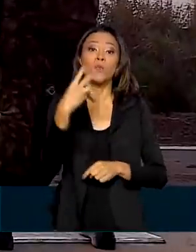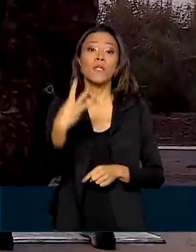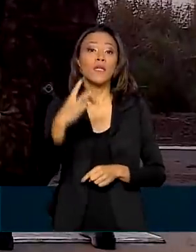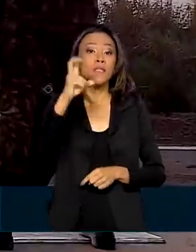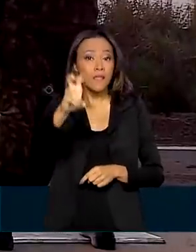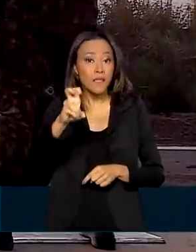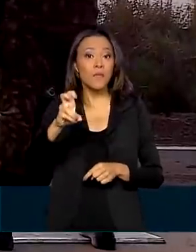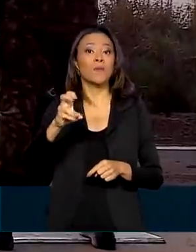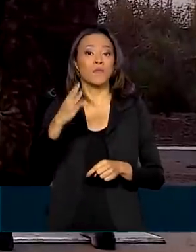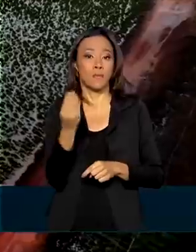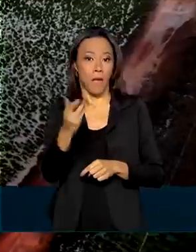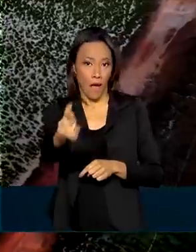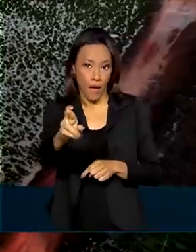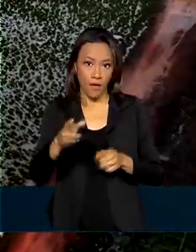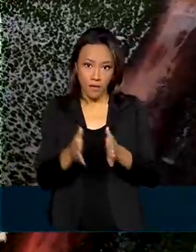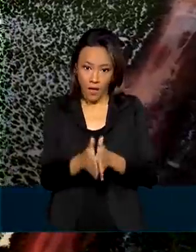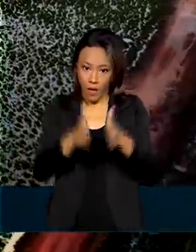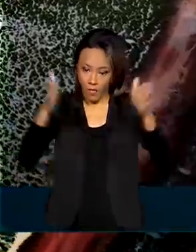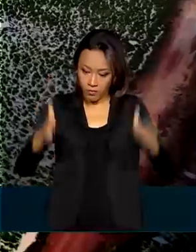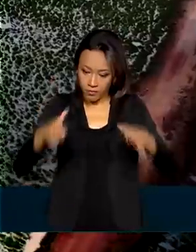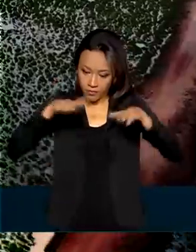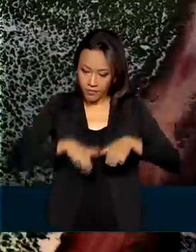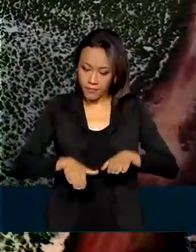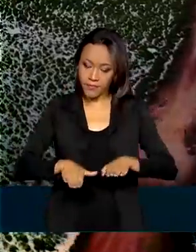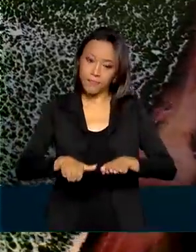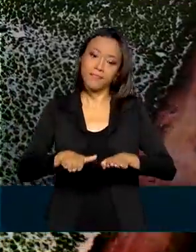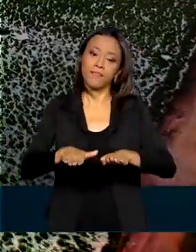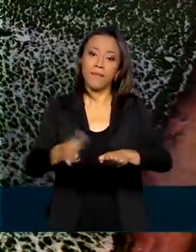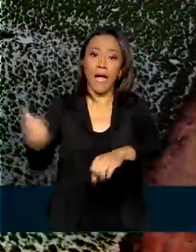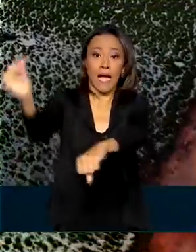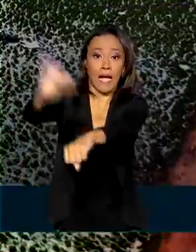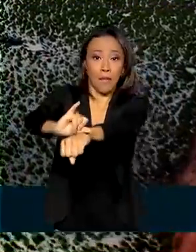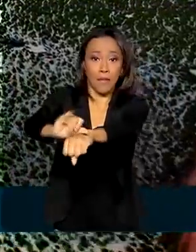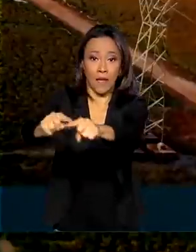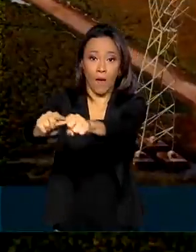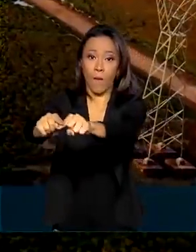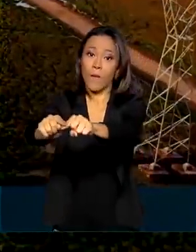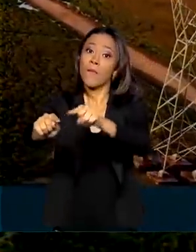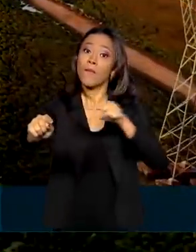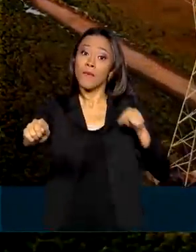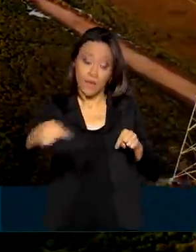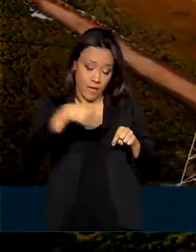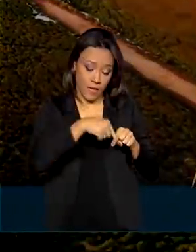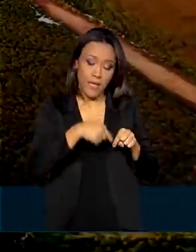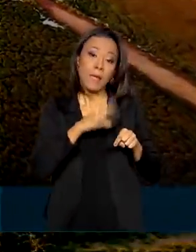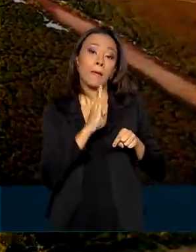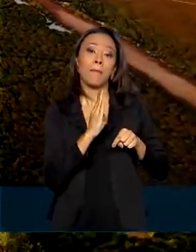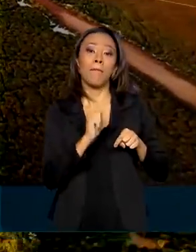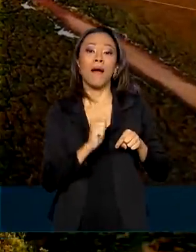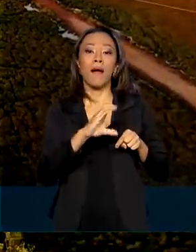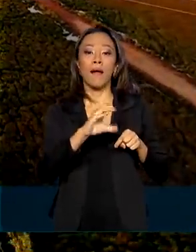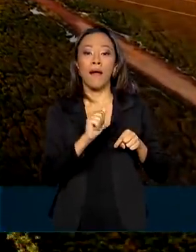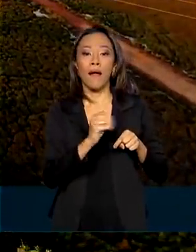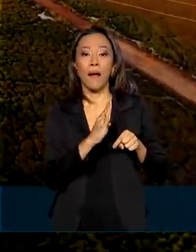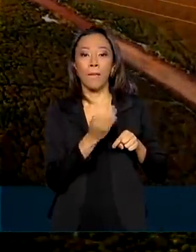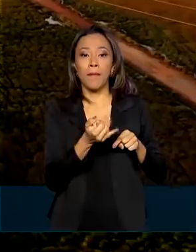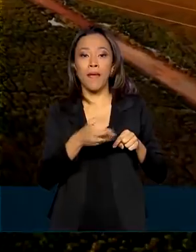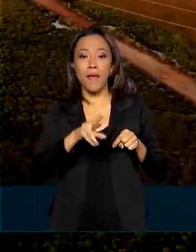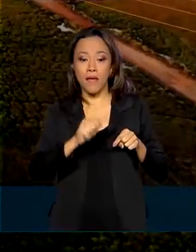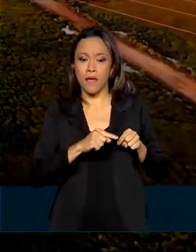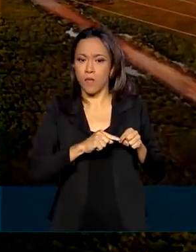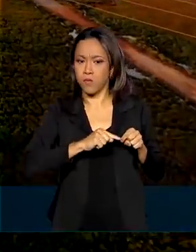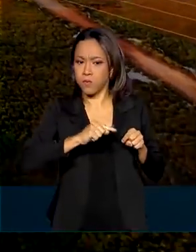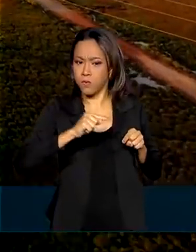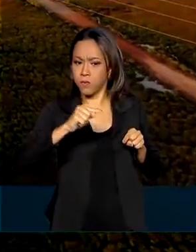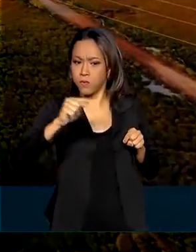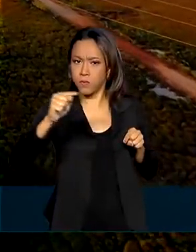de revitalização. O trecho entre a capital maranhense e Bacabeira ganhou 3 quilômetros e 700 metros de